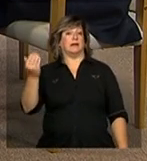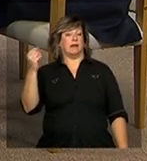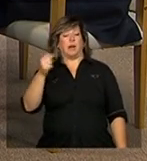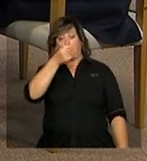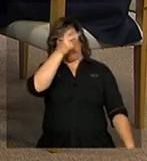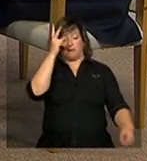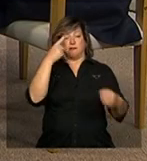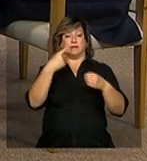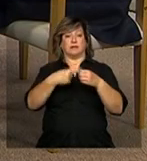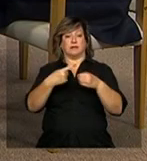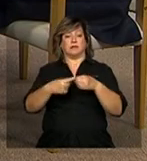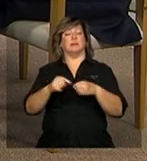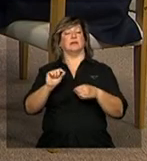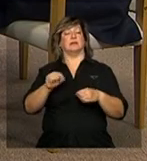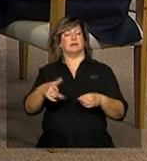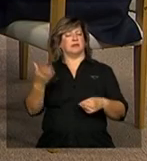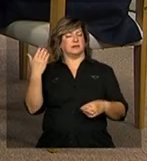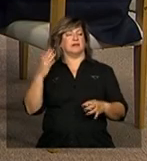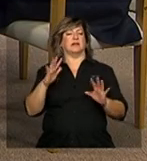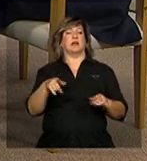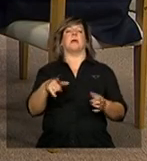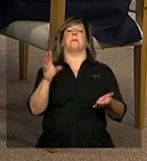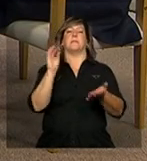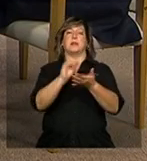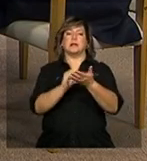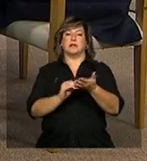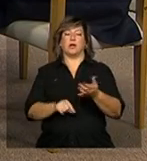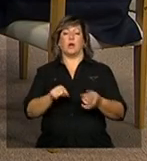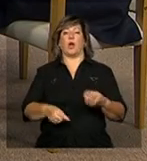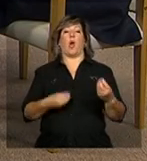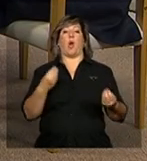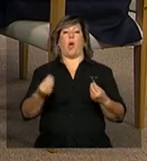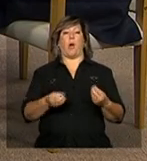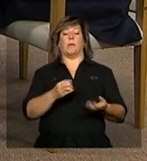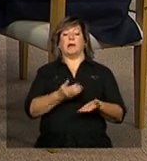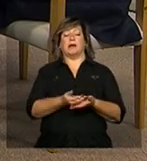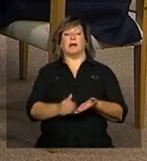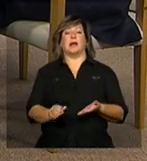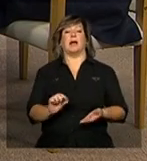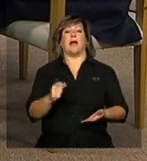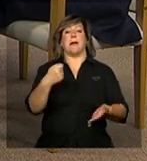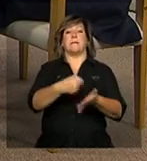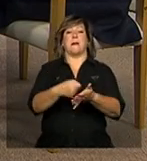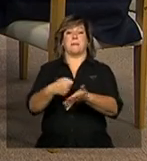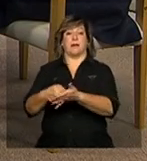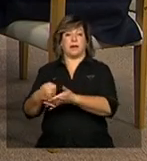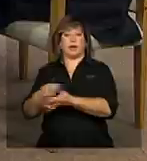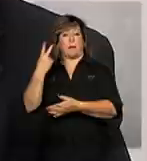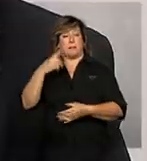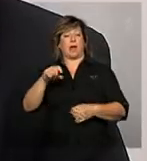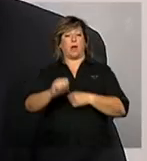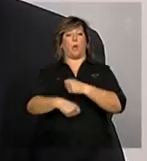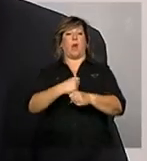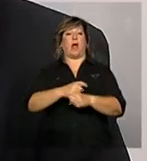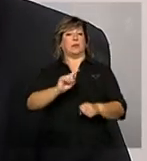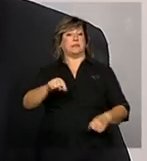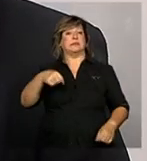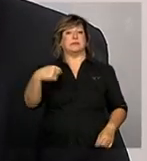preencheu esses recursos como saldos restos a pagar para o exercício seguinte